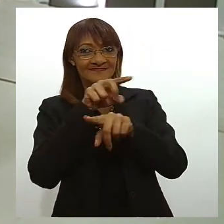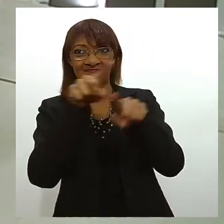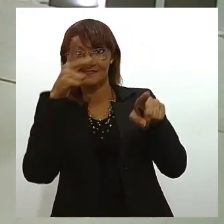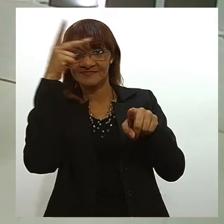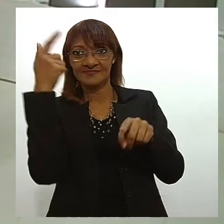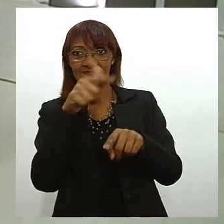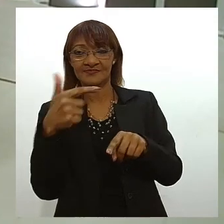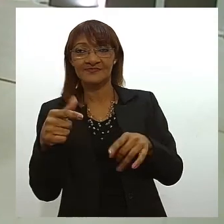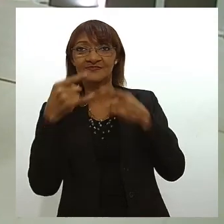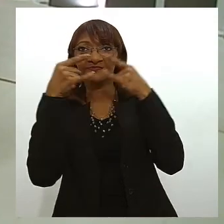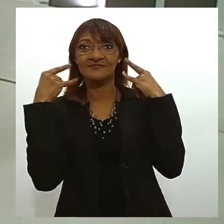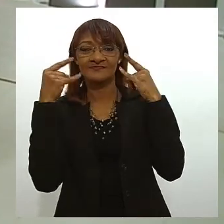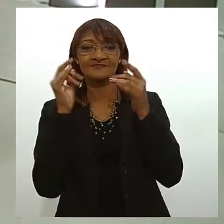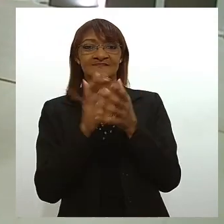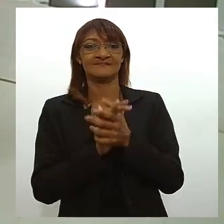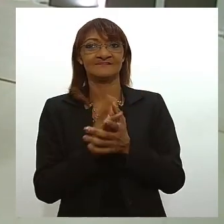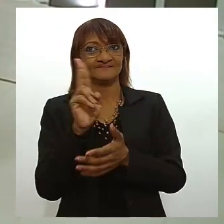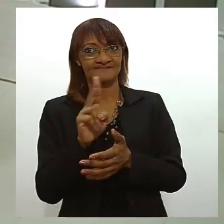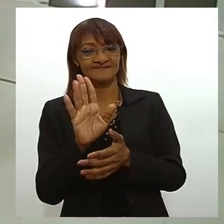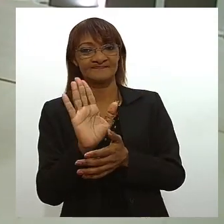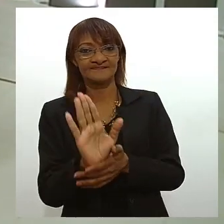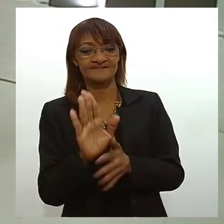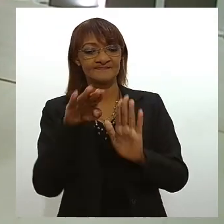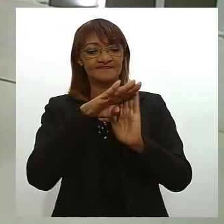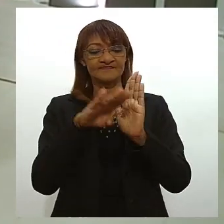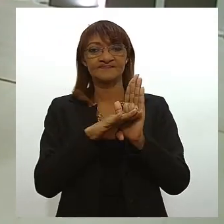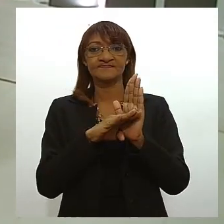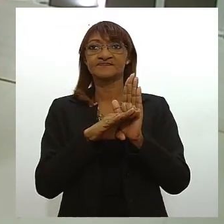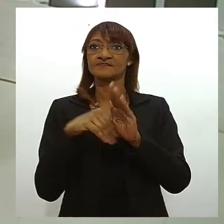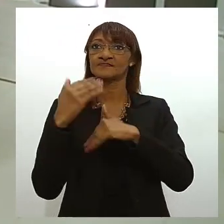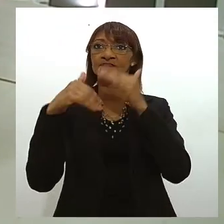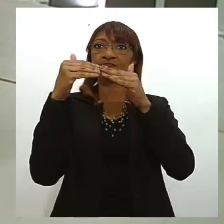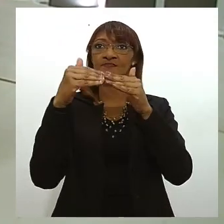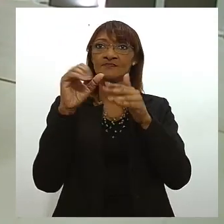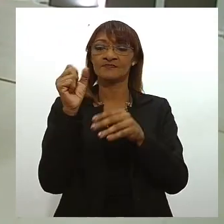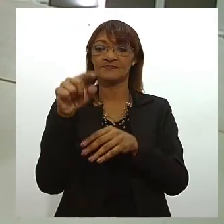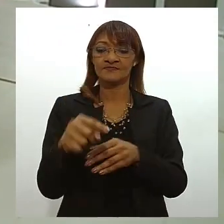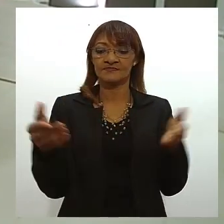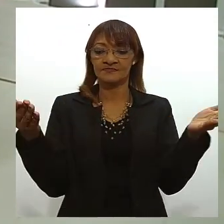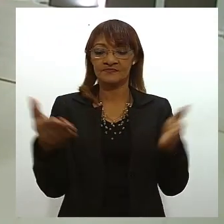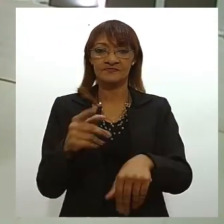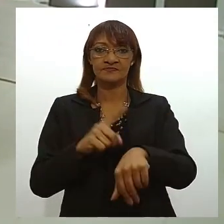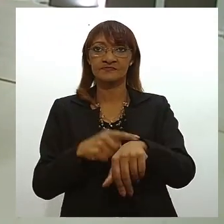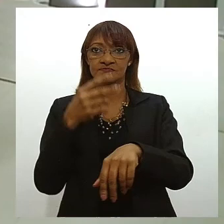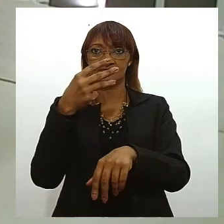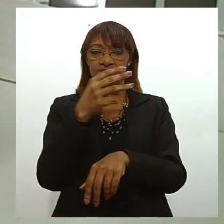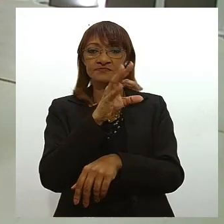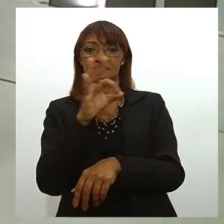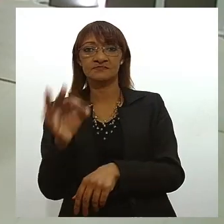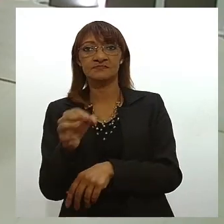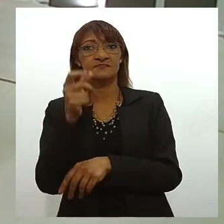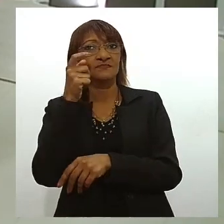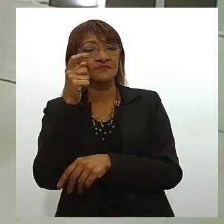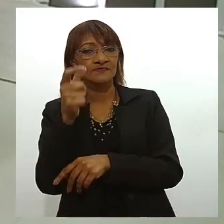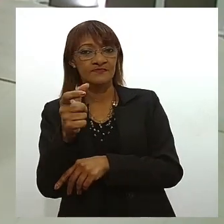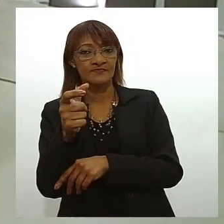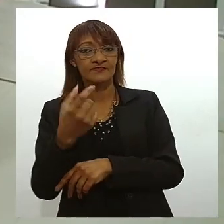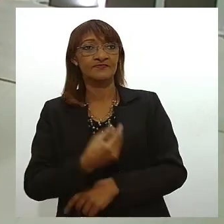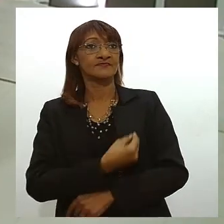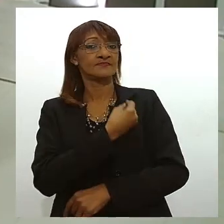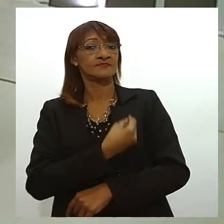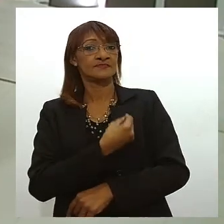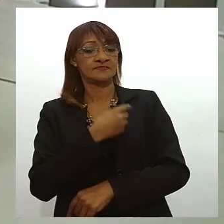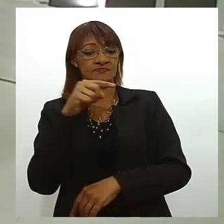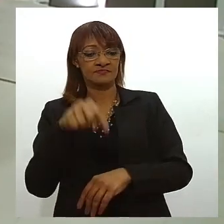máscaras o lançamento do plano de desenvolvimento de Sergipe é hoje logo mais às 3 horas da tarde você pode conferir ao vivo